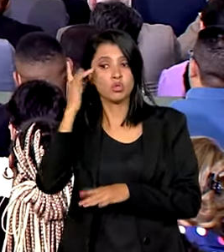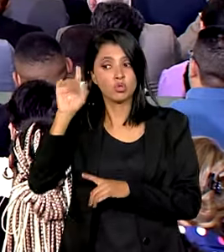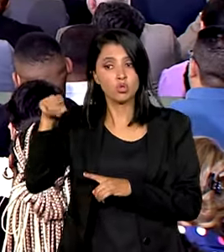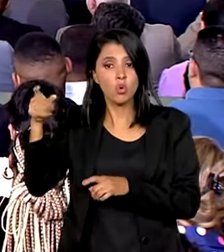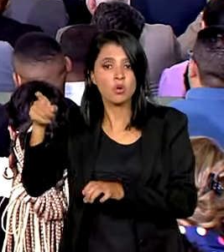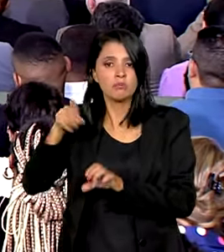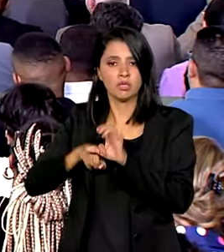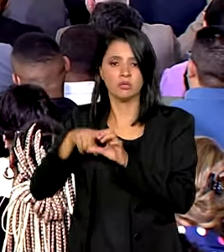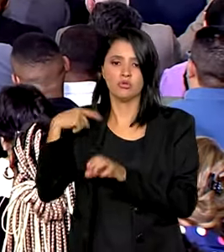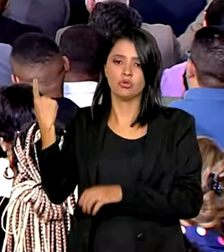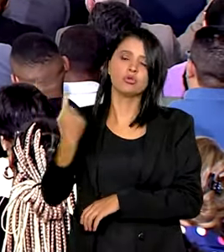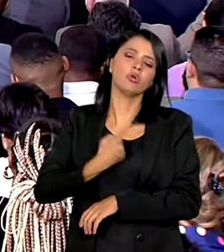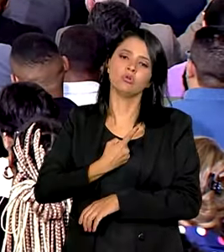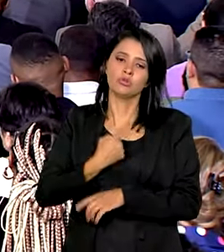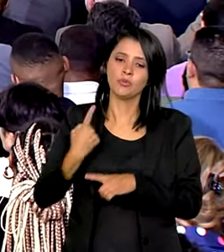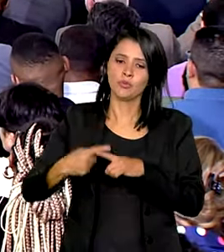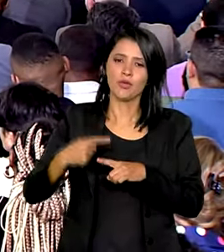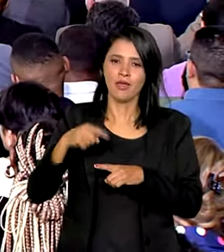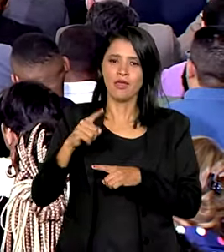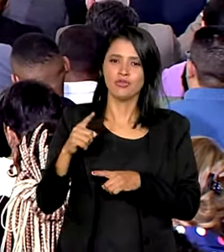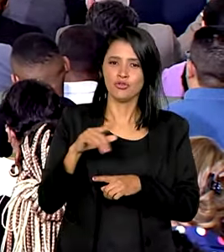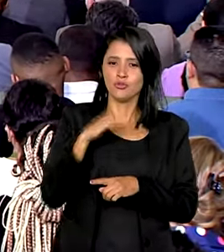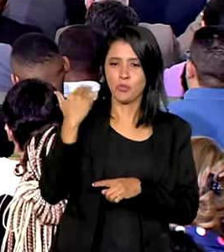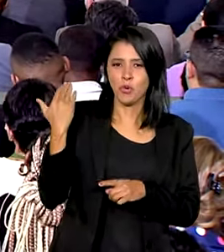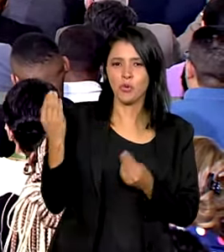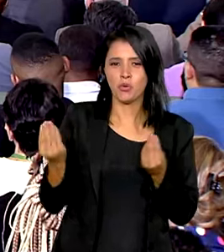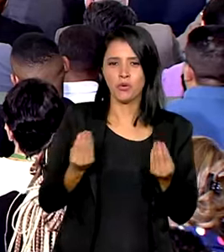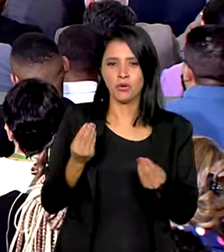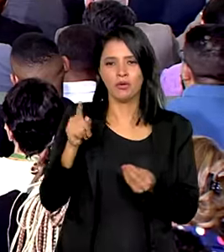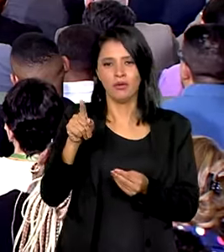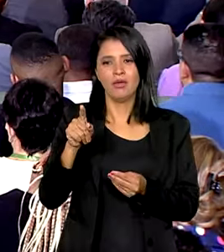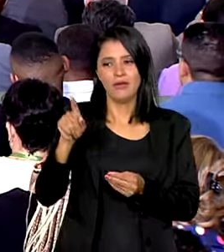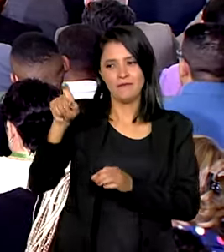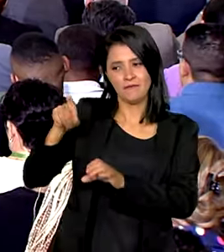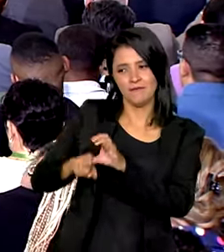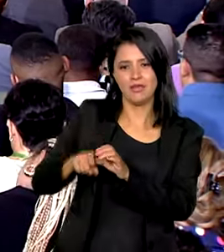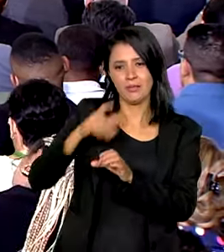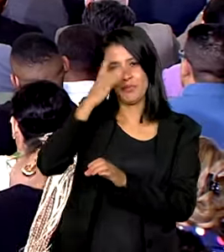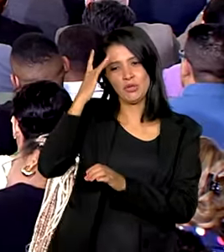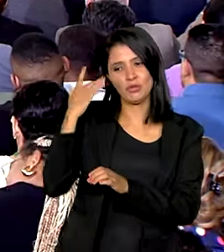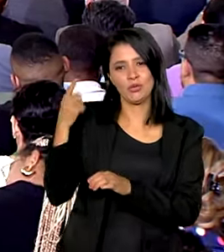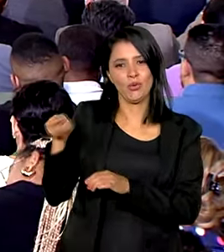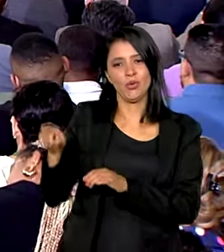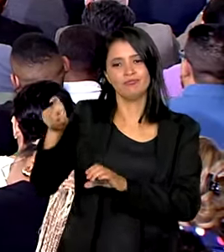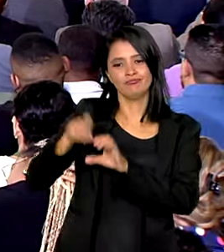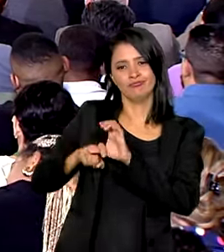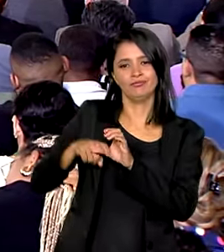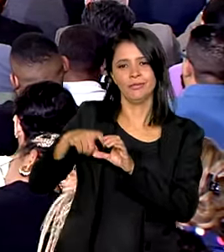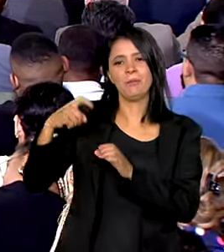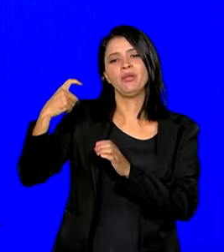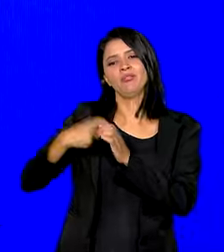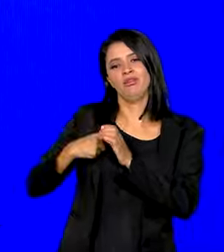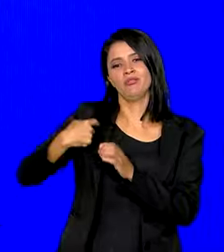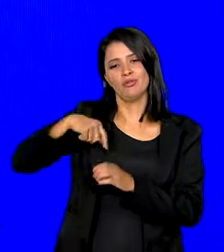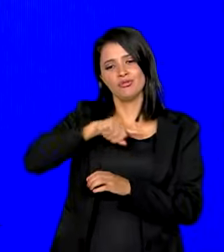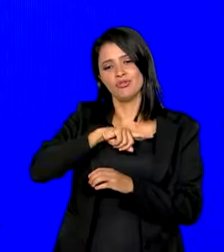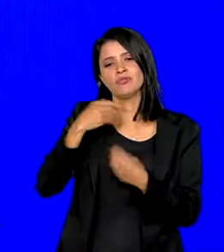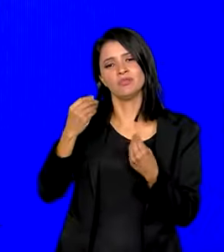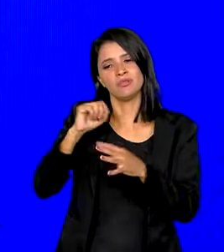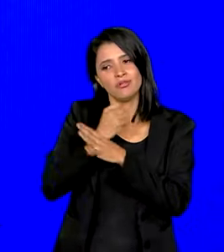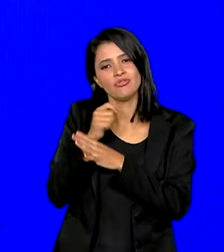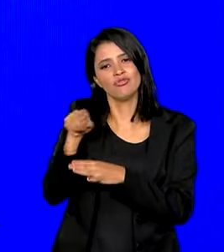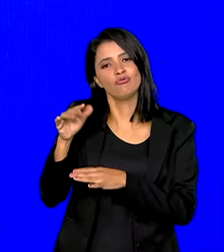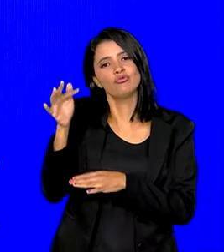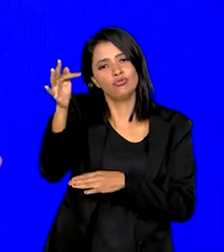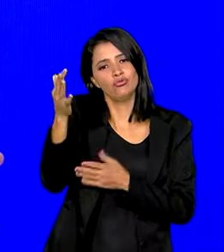dependente da gente. É porque quando a gente vai embora, a gente deixa alguém, as nossas custas, a fica dependendo da gente. Então, não precisamos garantir